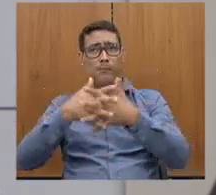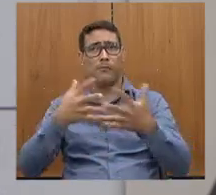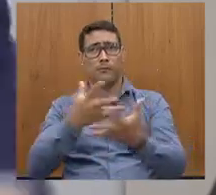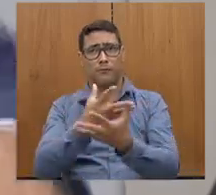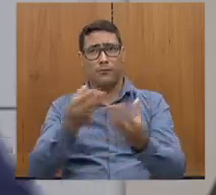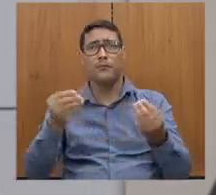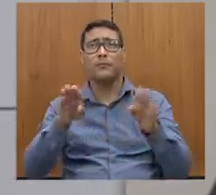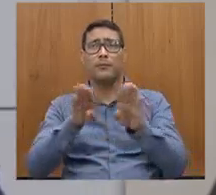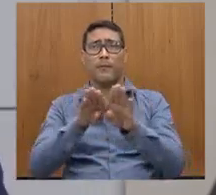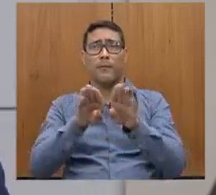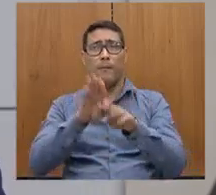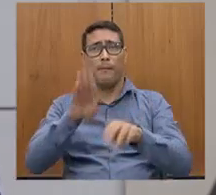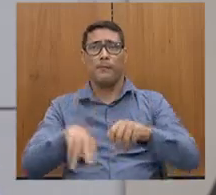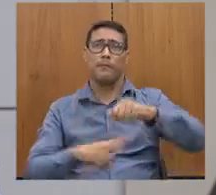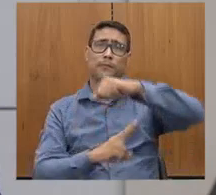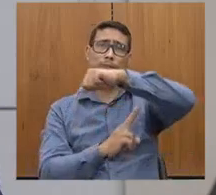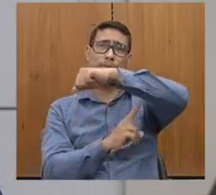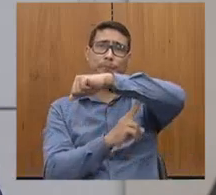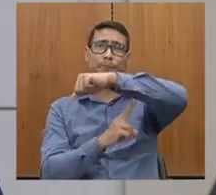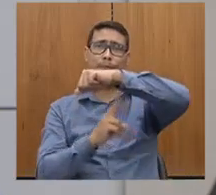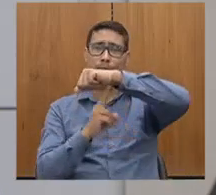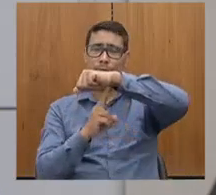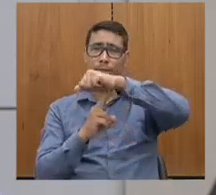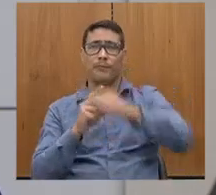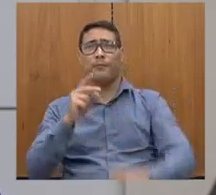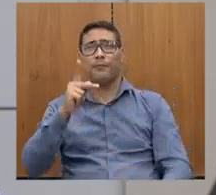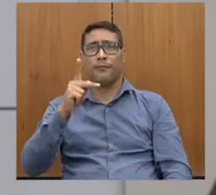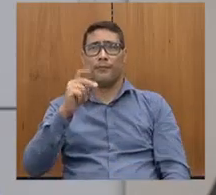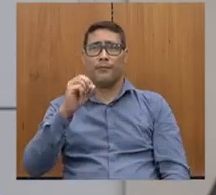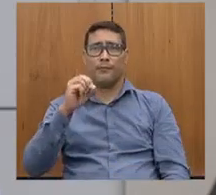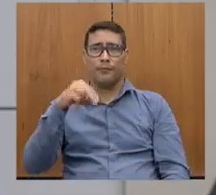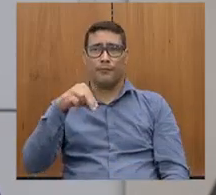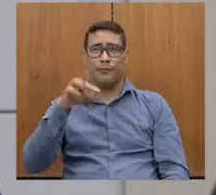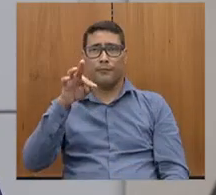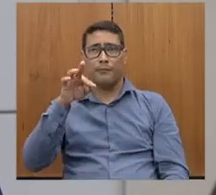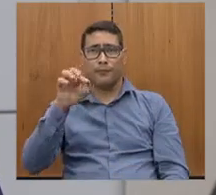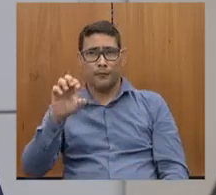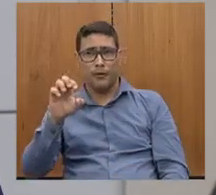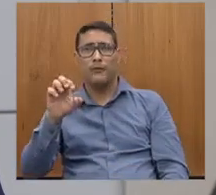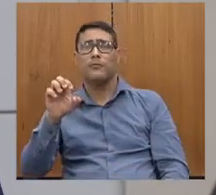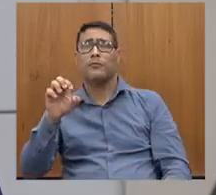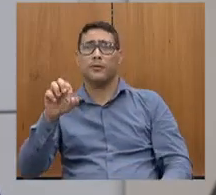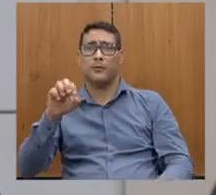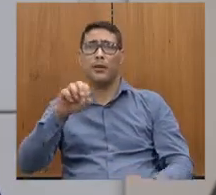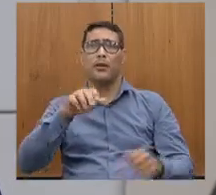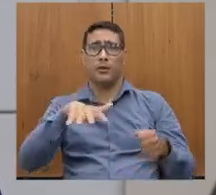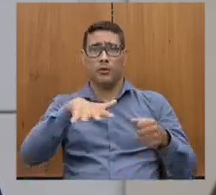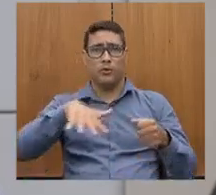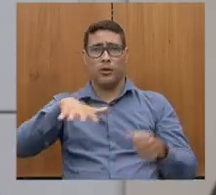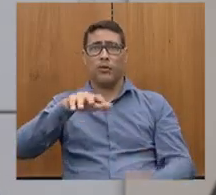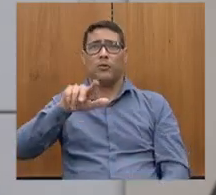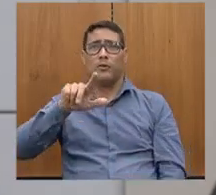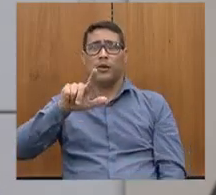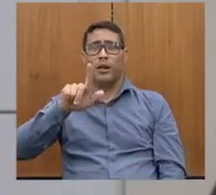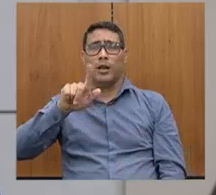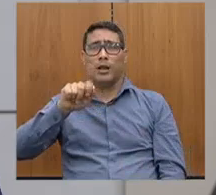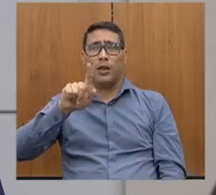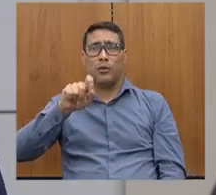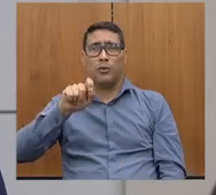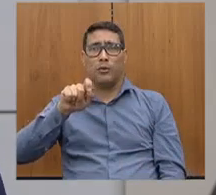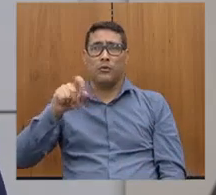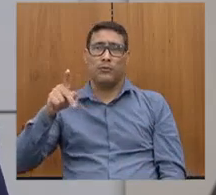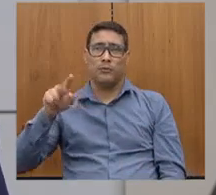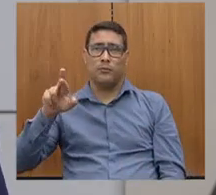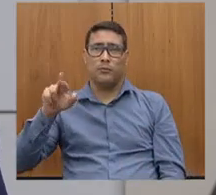também, a ponte lá de Lagoa da Prata, chegando em Lagoa da Prata também, que é problema seríssimo. Sabe, Rodrigo, eu sei